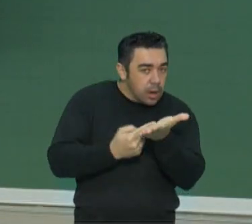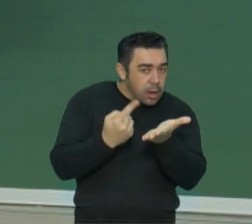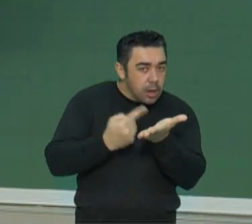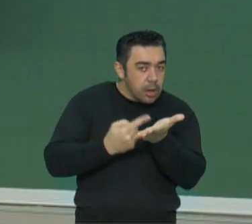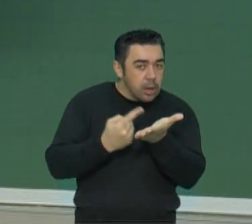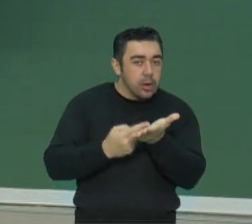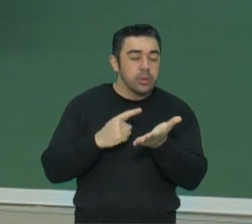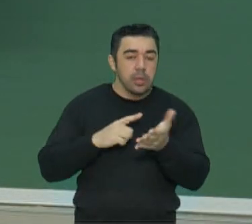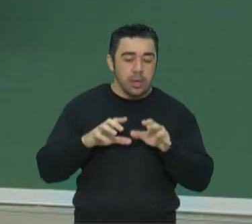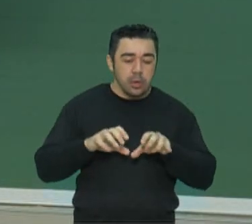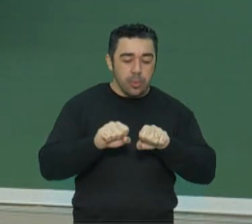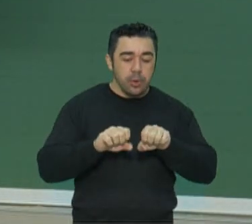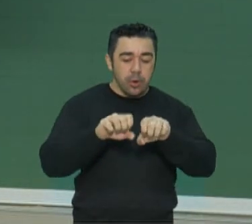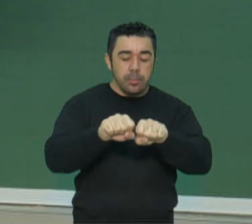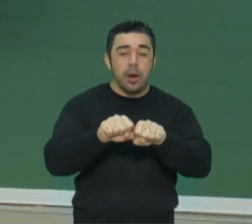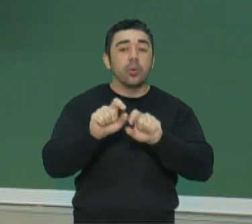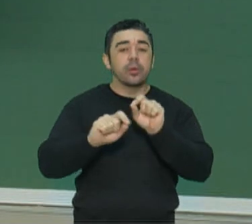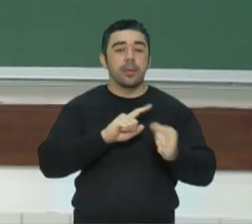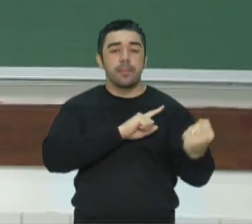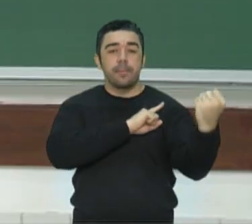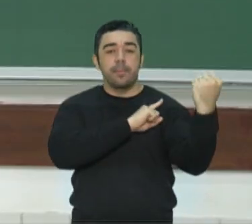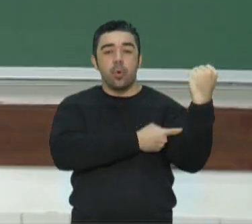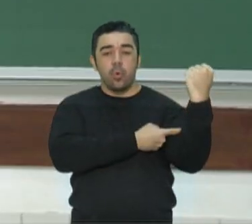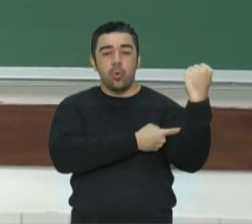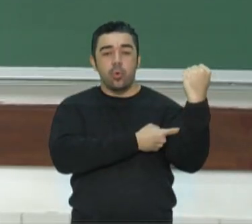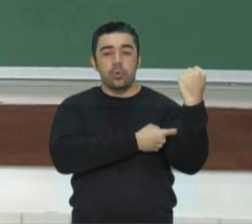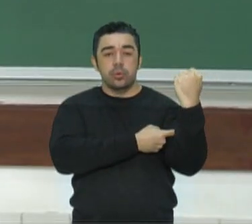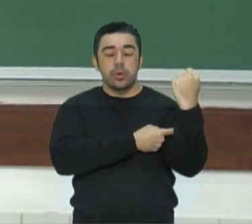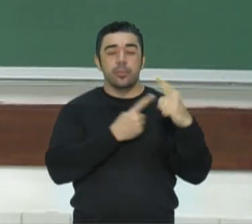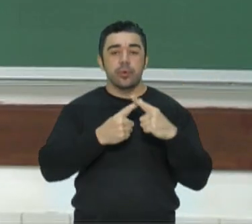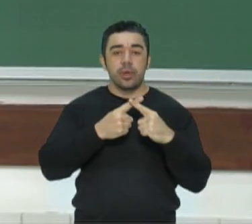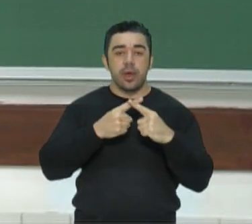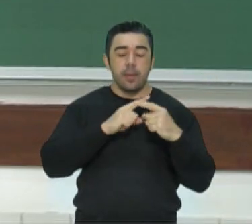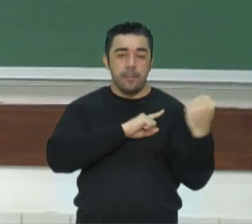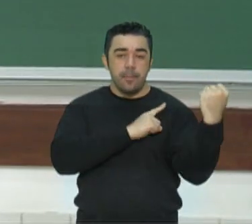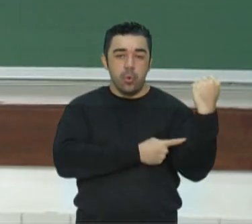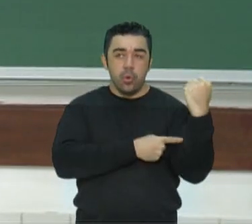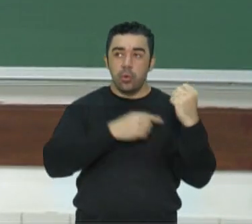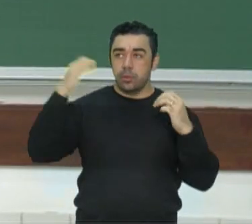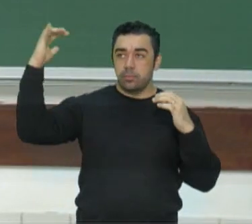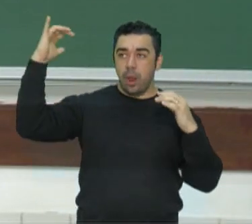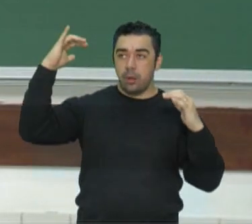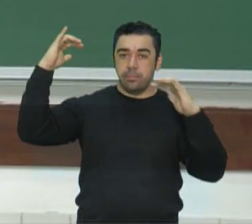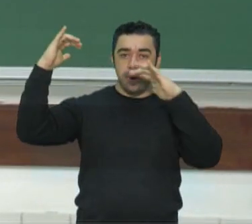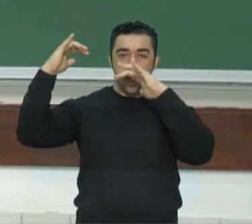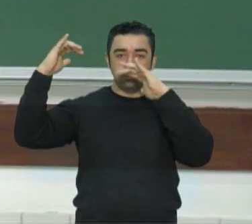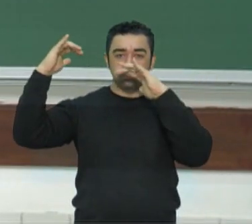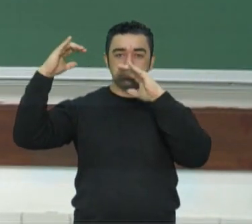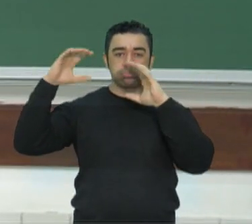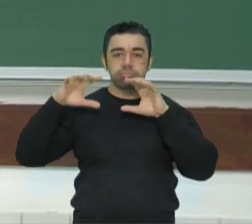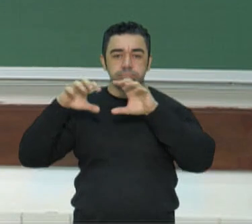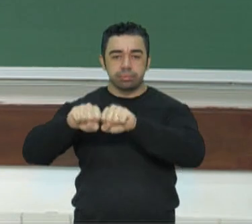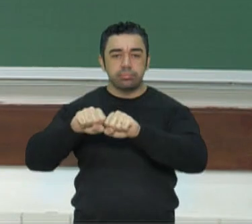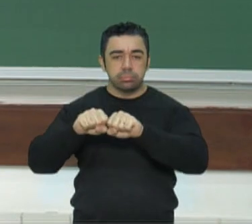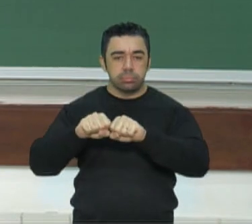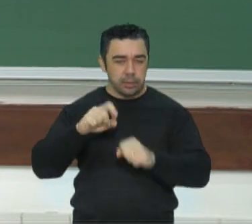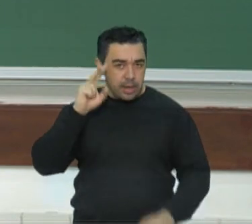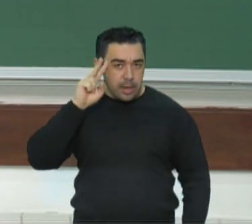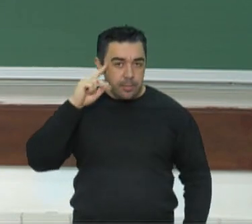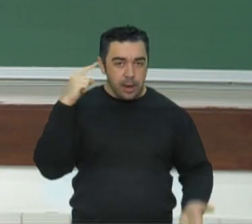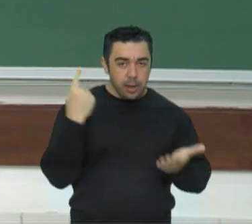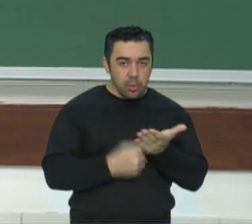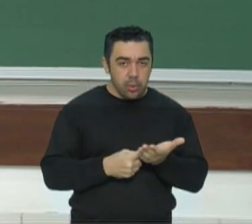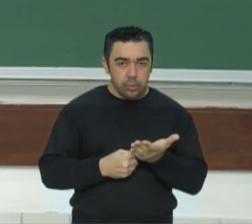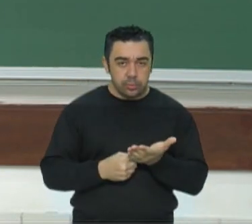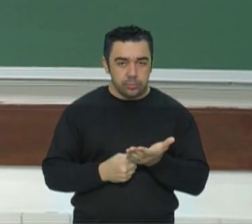e dividir a Polônia. Um país que ficava no meio de ambos. Então, esse acordo, que seria algo impensável, lembre-se,